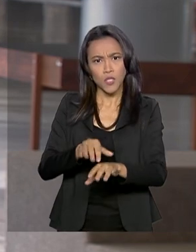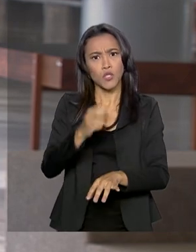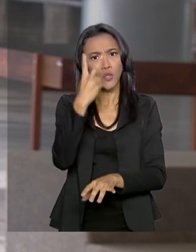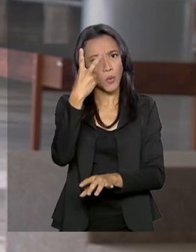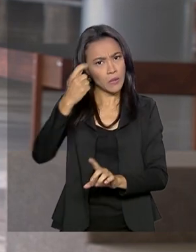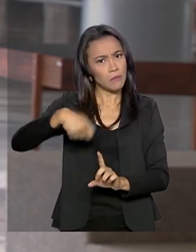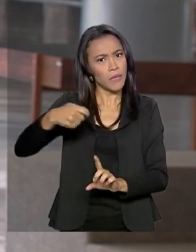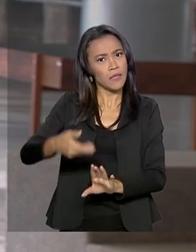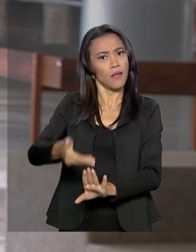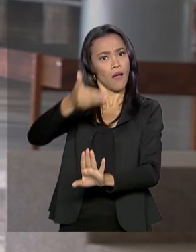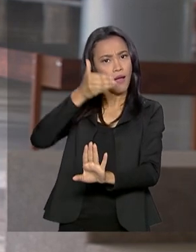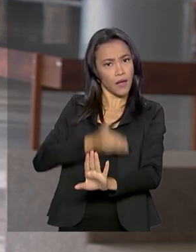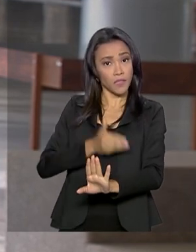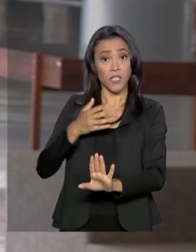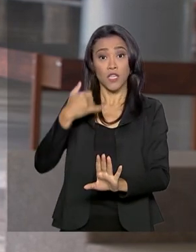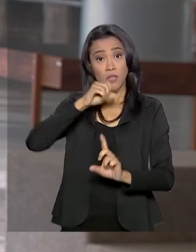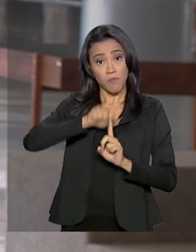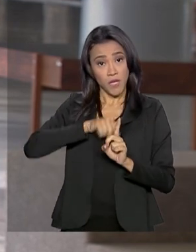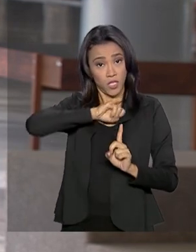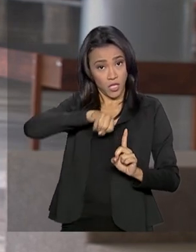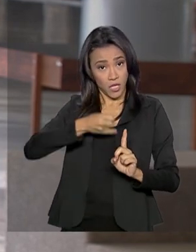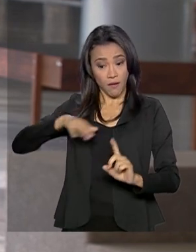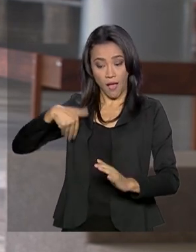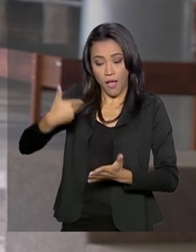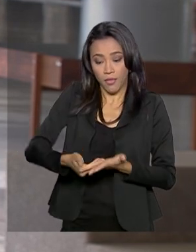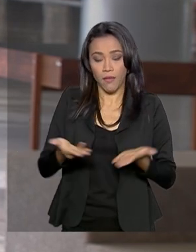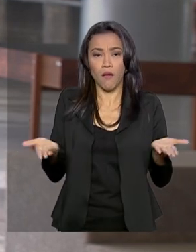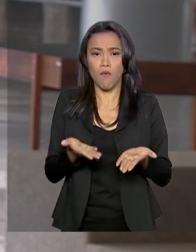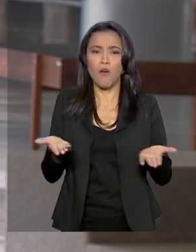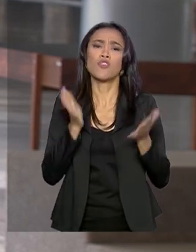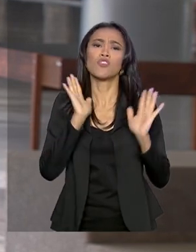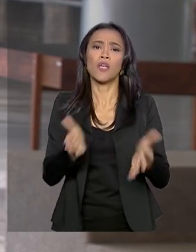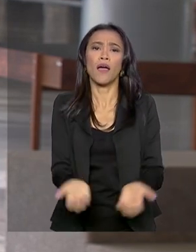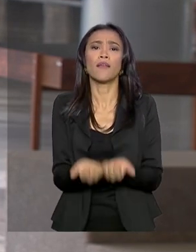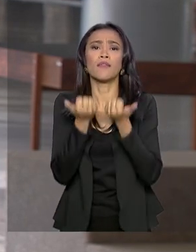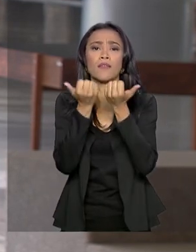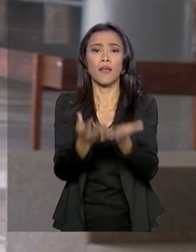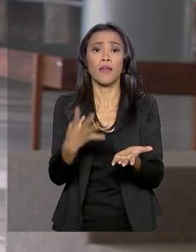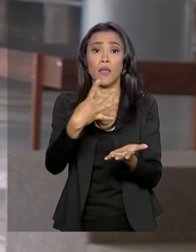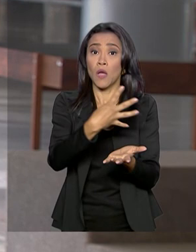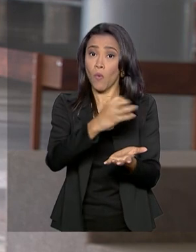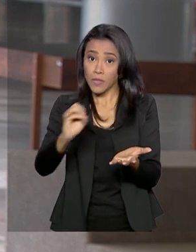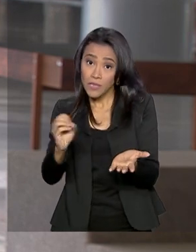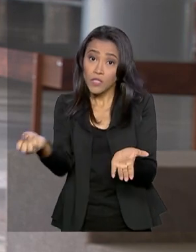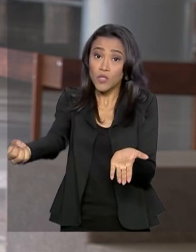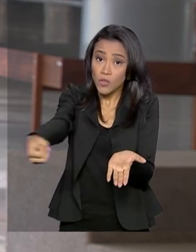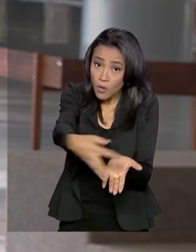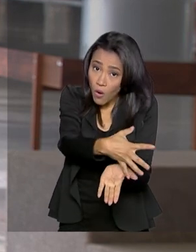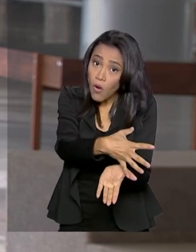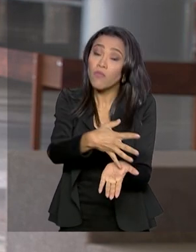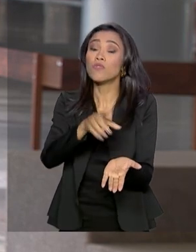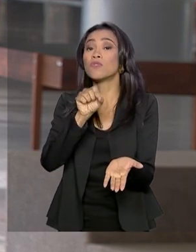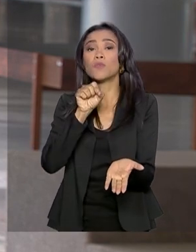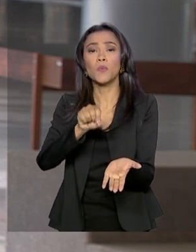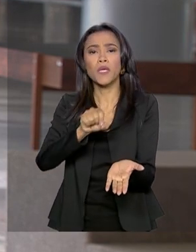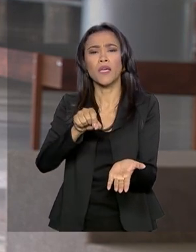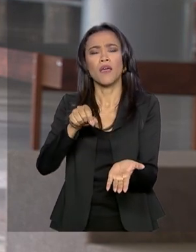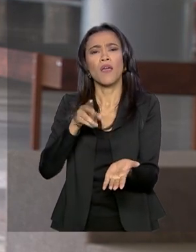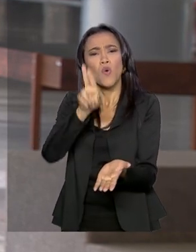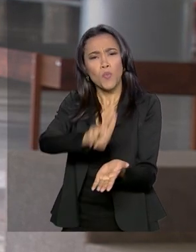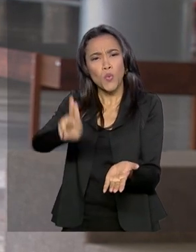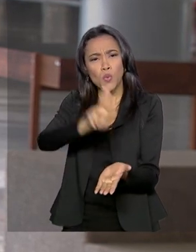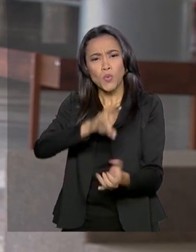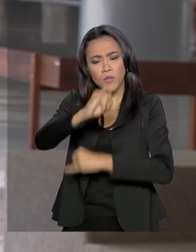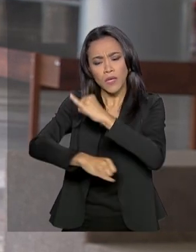antecedência. De janeiro até agora, foram entregues 400 novos serviços públicos que podem ser acessados pelo portal